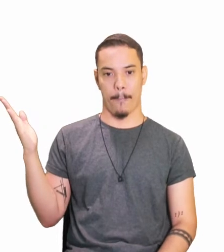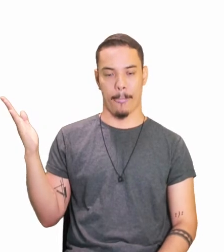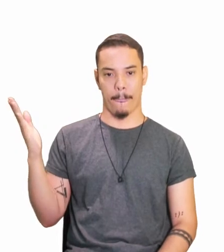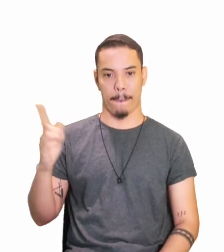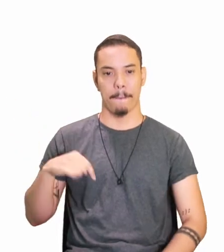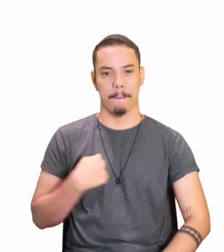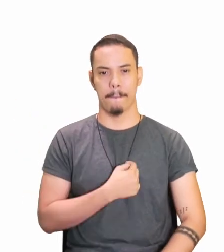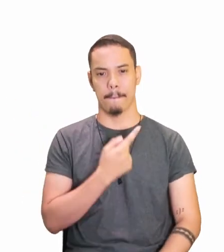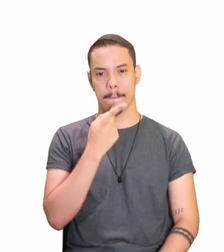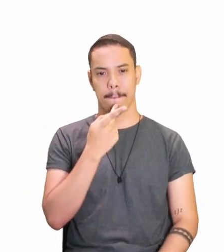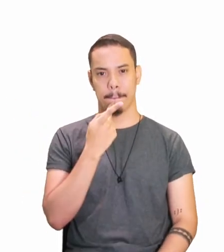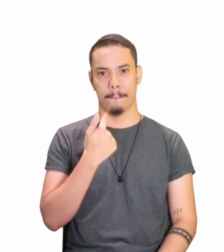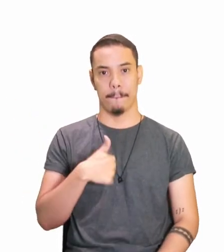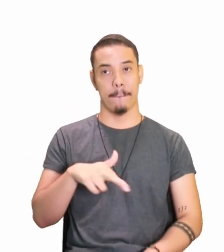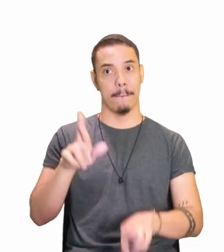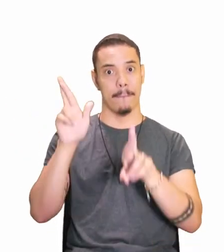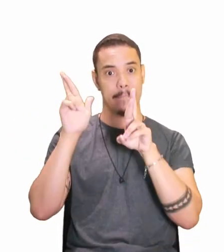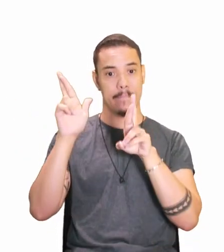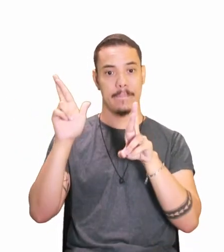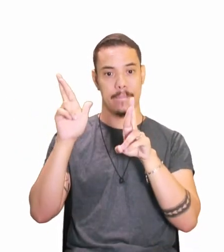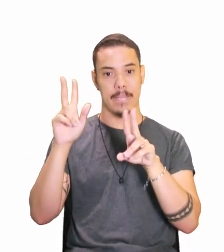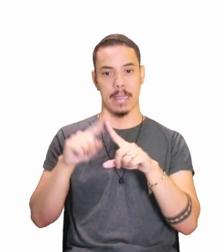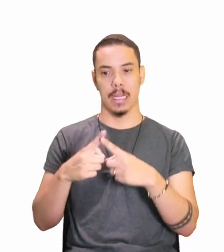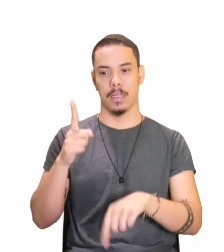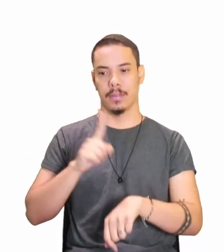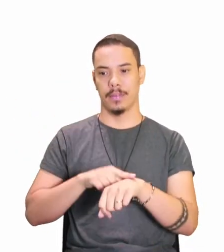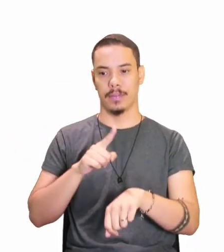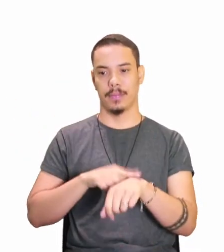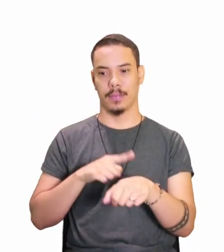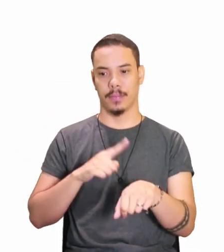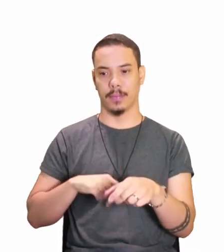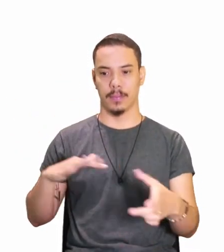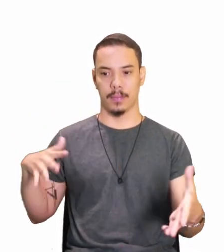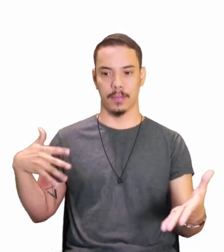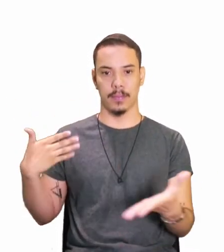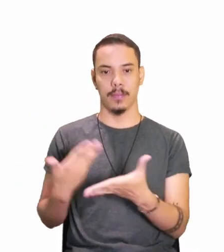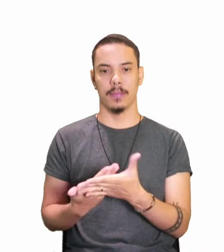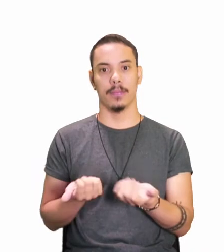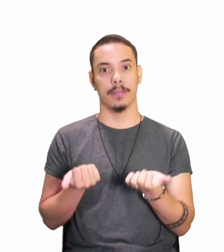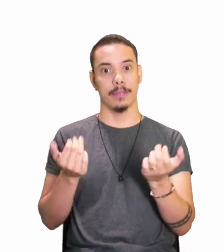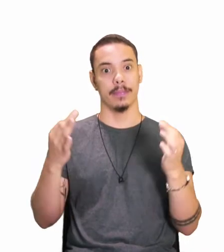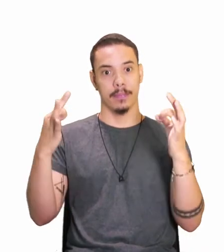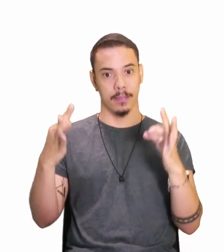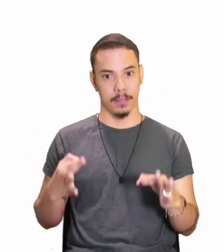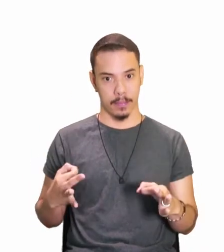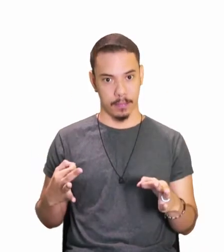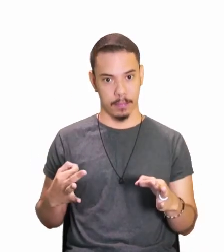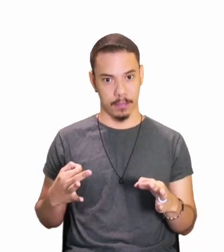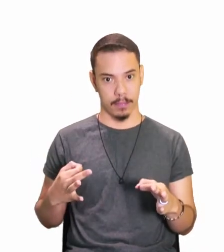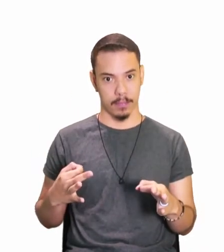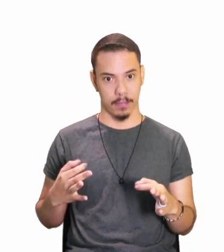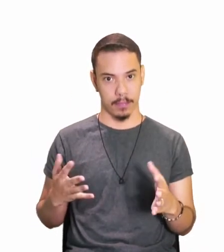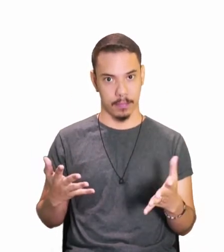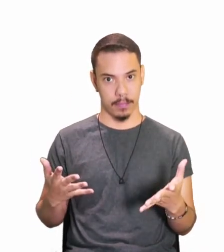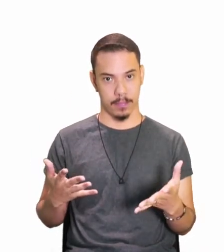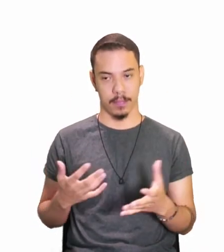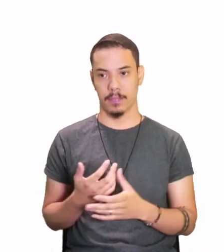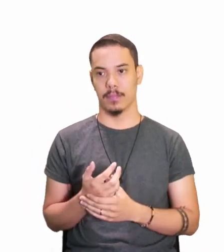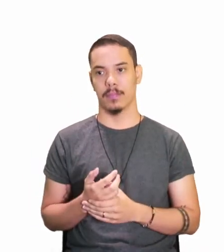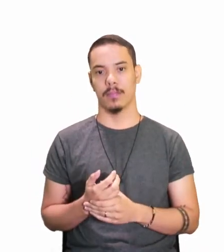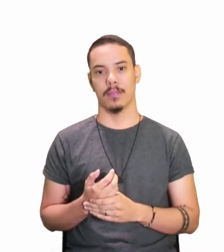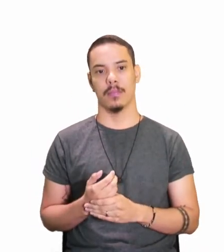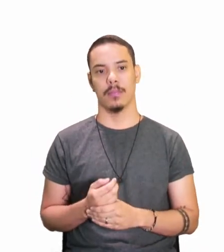espero, indicativo, mas quando eu falo, tempo passe, tá dando a certeza, que esse tempo vai passar? Então, ó,